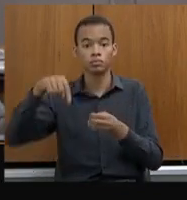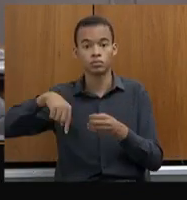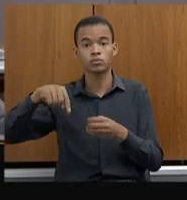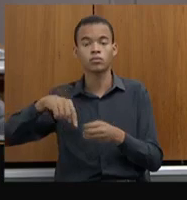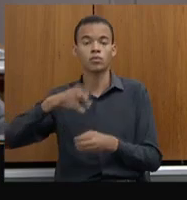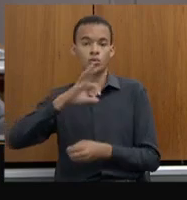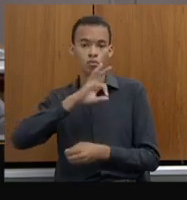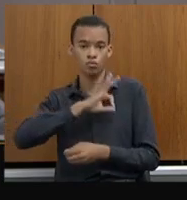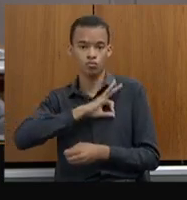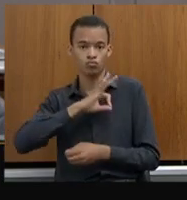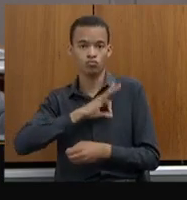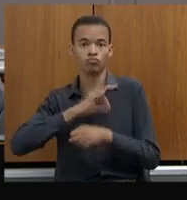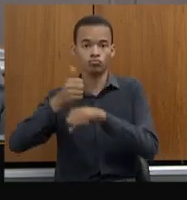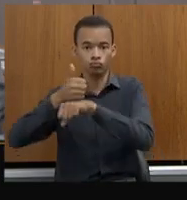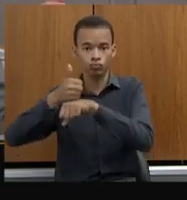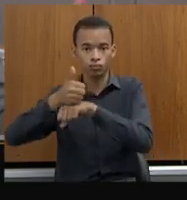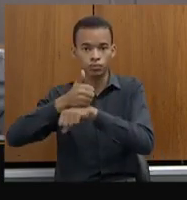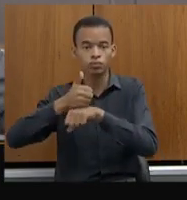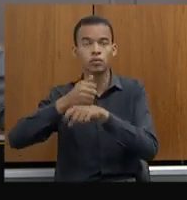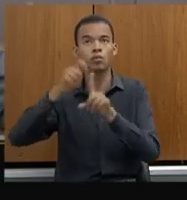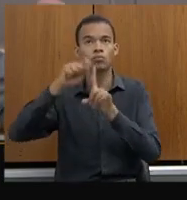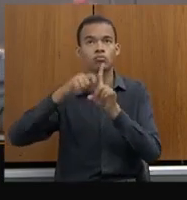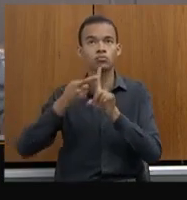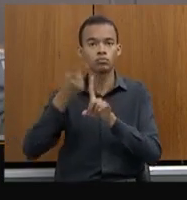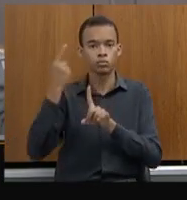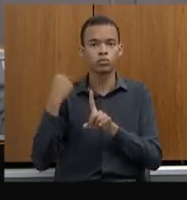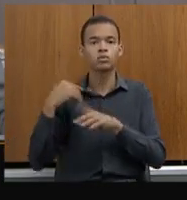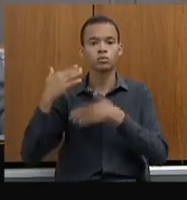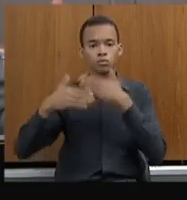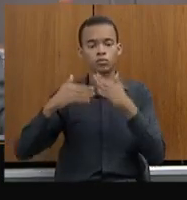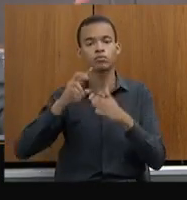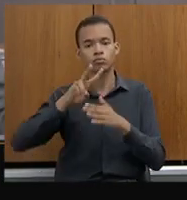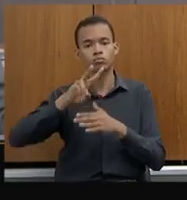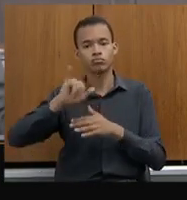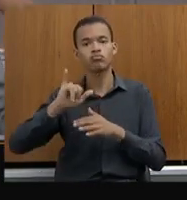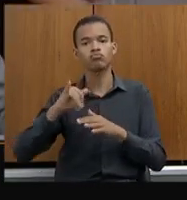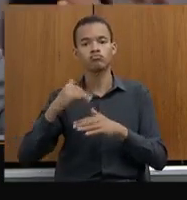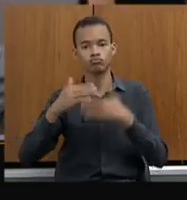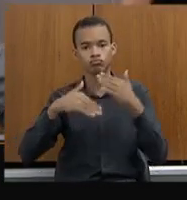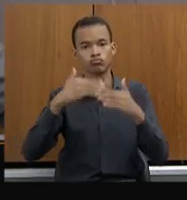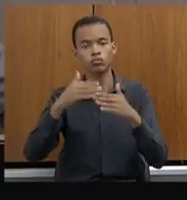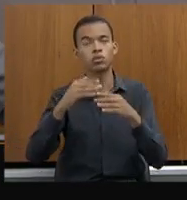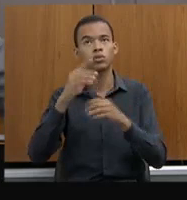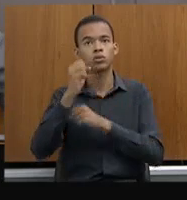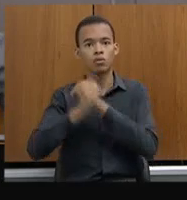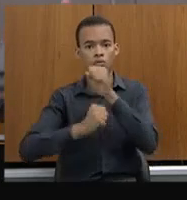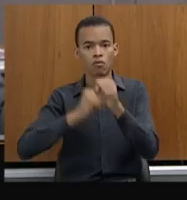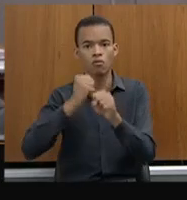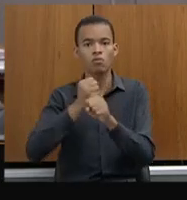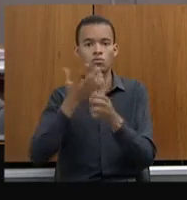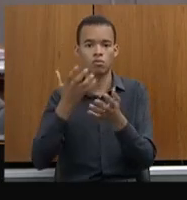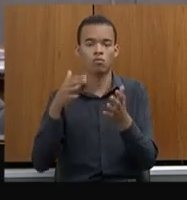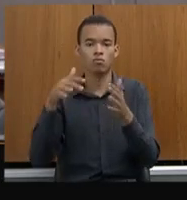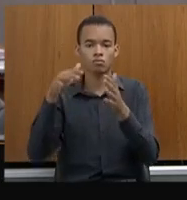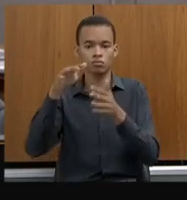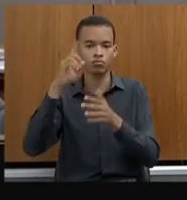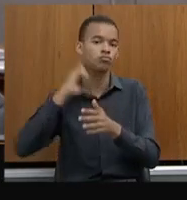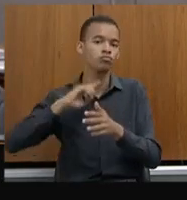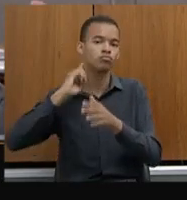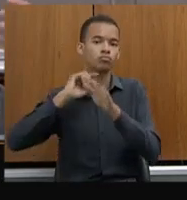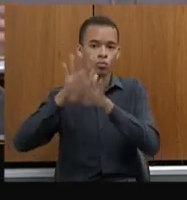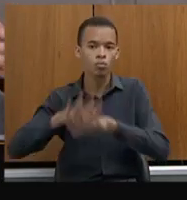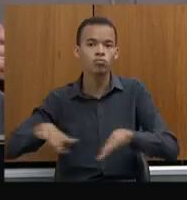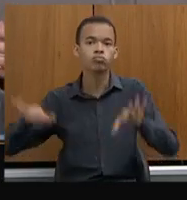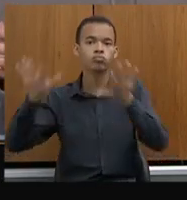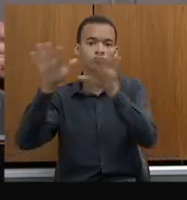mês passado, isso vai ser implantado em escala até meados do ano que vem, fim do ano que vem o Estado todo terá sido alcançado, fizemos uma